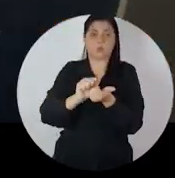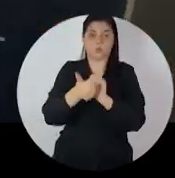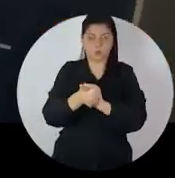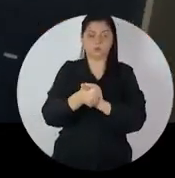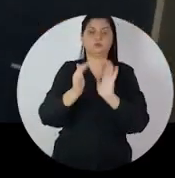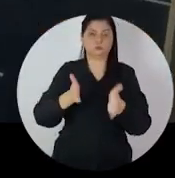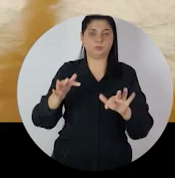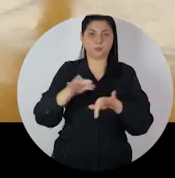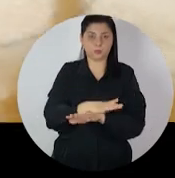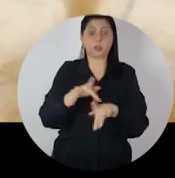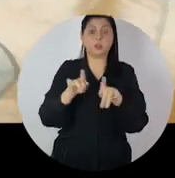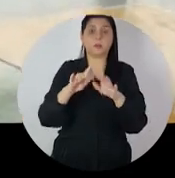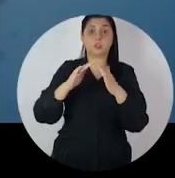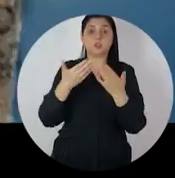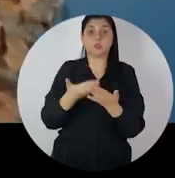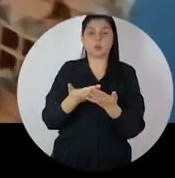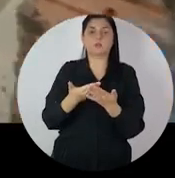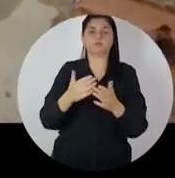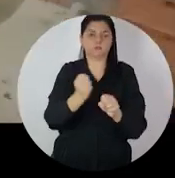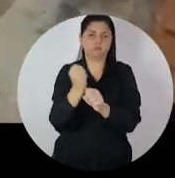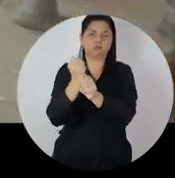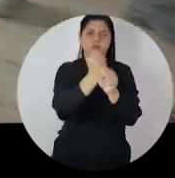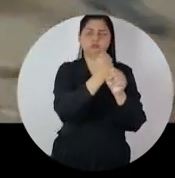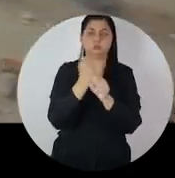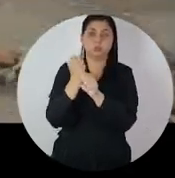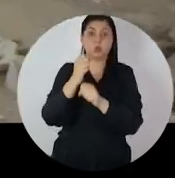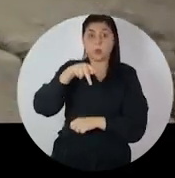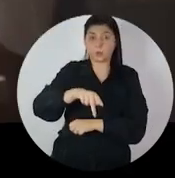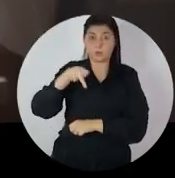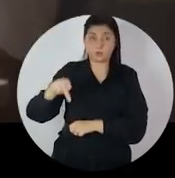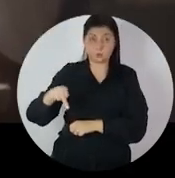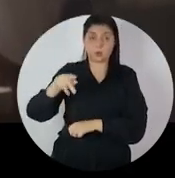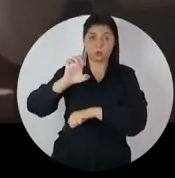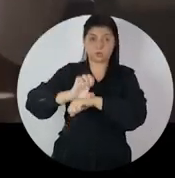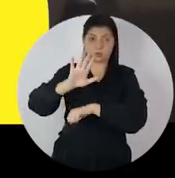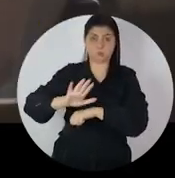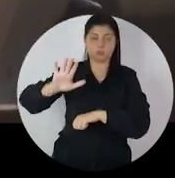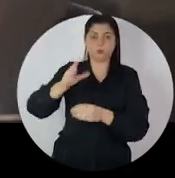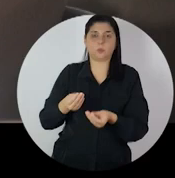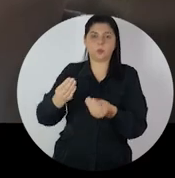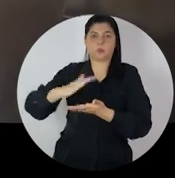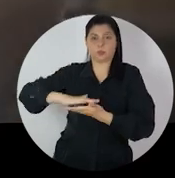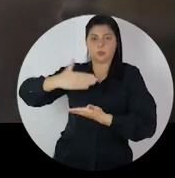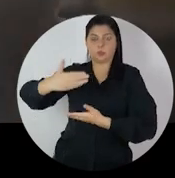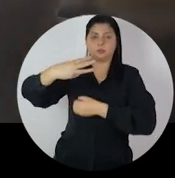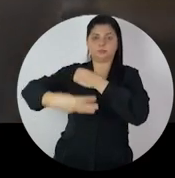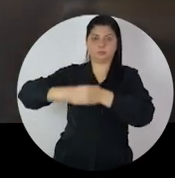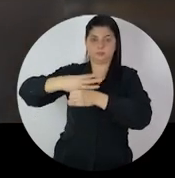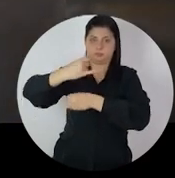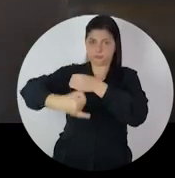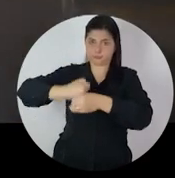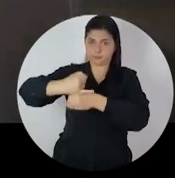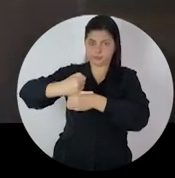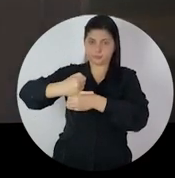Novas quadras esportivas foram feitas e mais escolas seguem sendo reformadas. Os professores da rede estadual receberam notebook